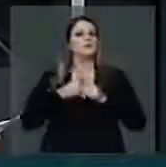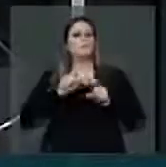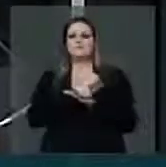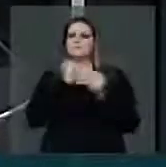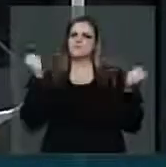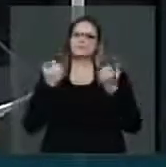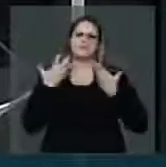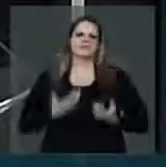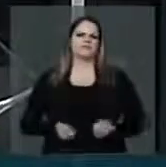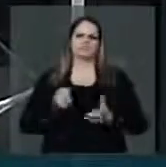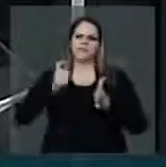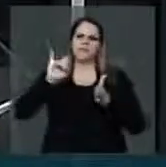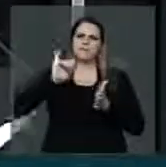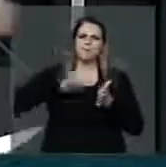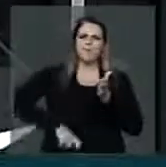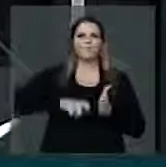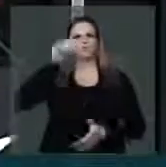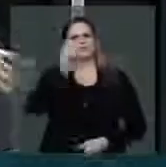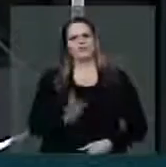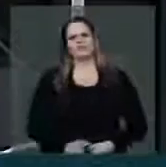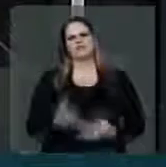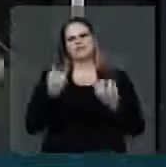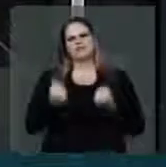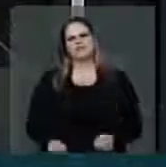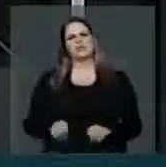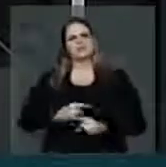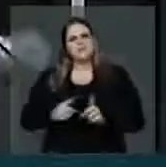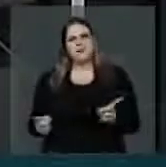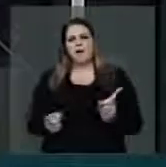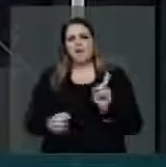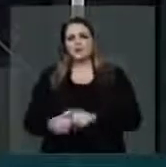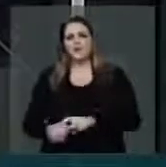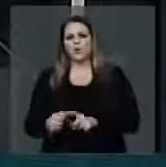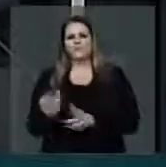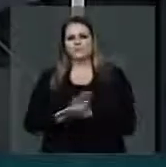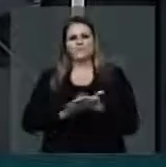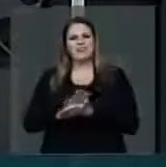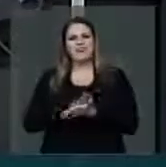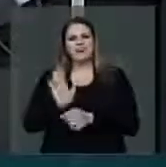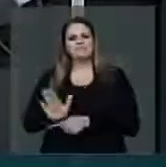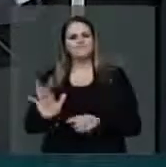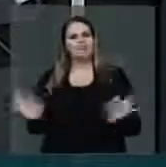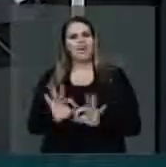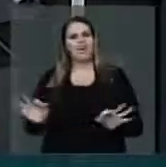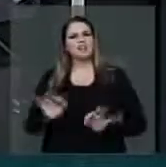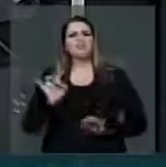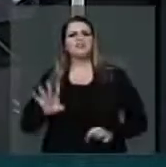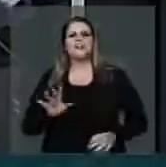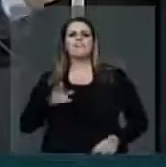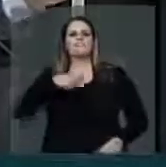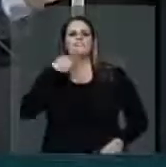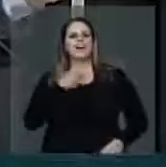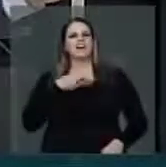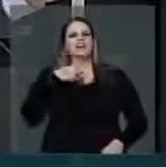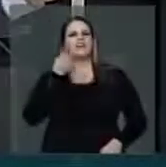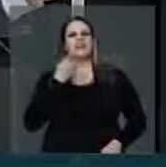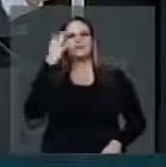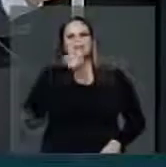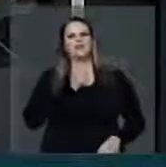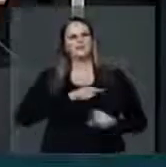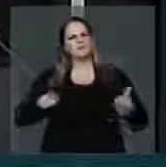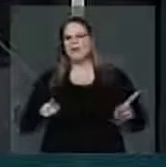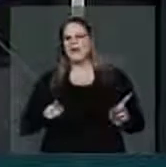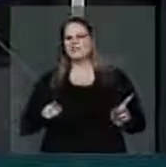cobra de imposto nesse país. E não tem retorno nenhum. O que está na propaganda é muito bonito. Isso é que revolta.